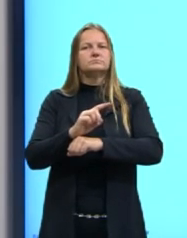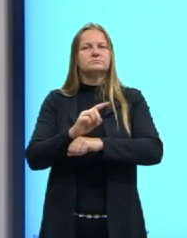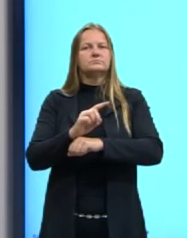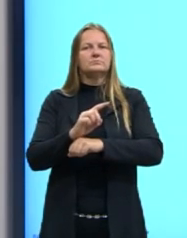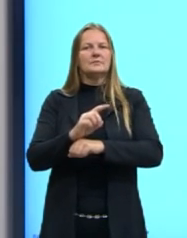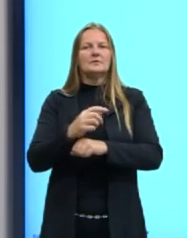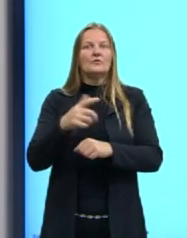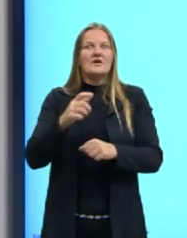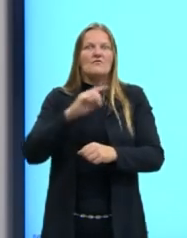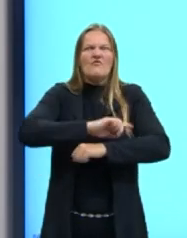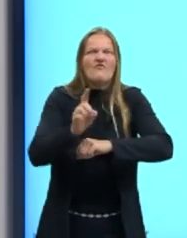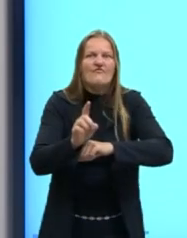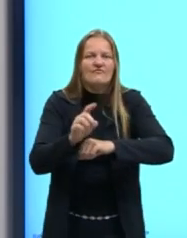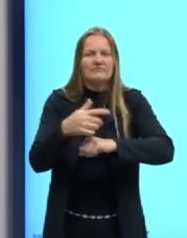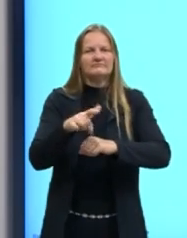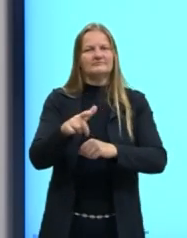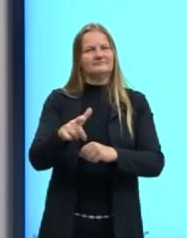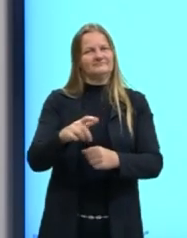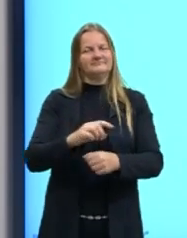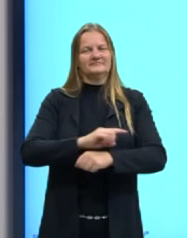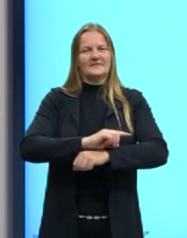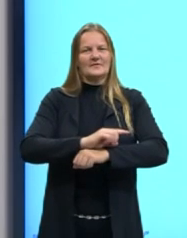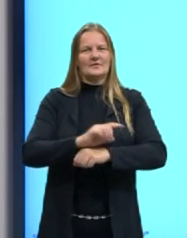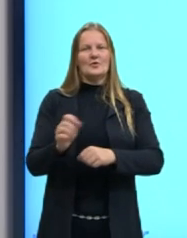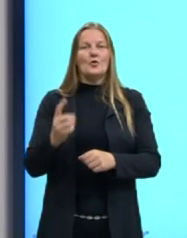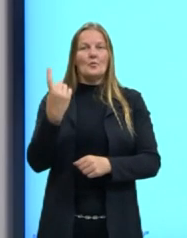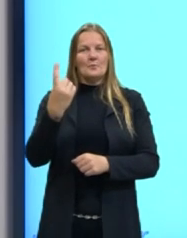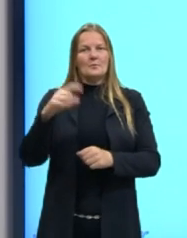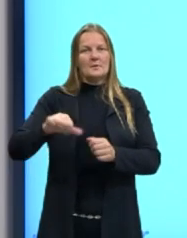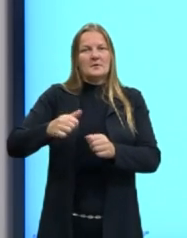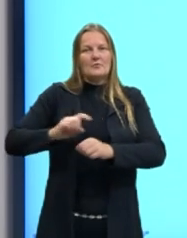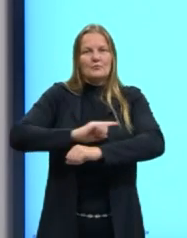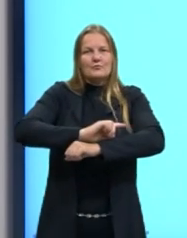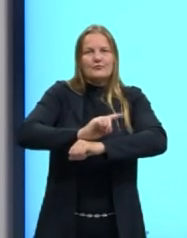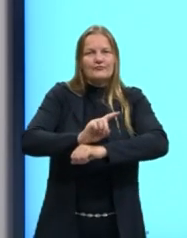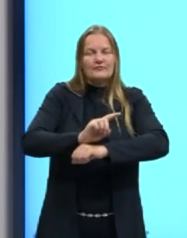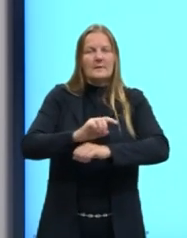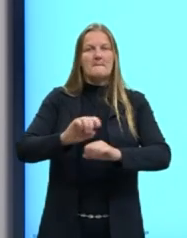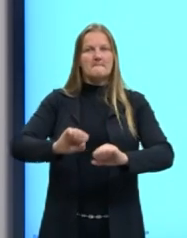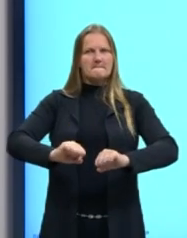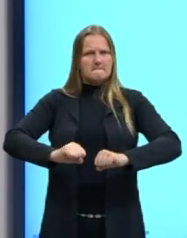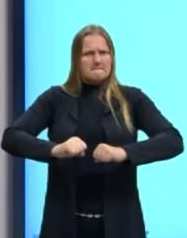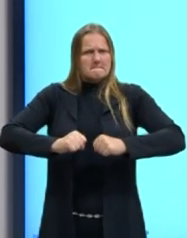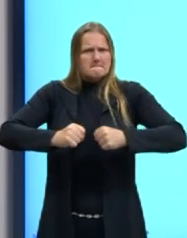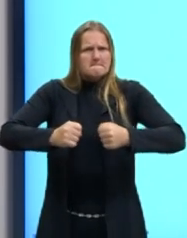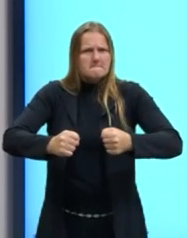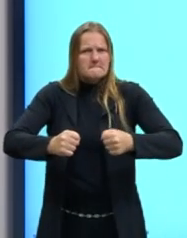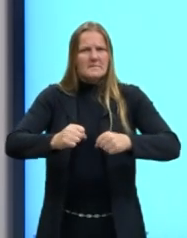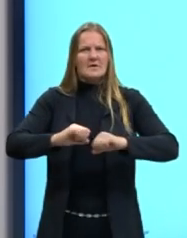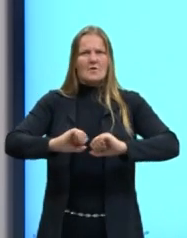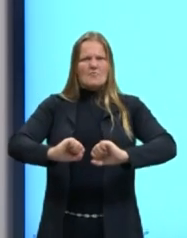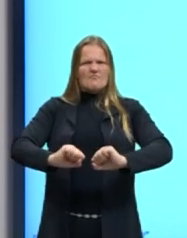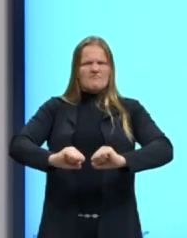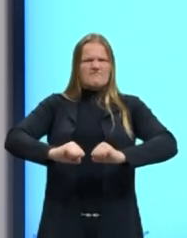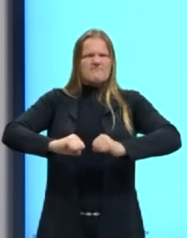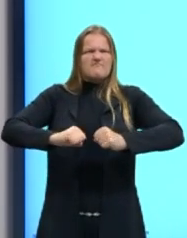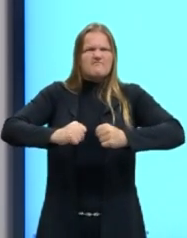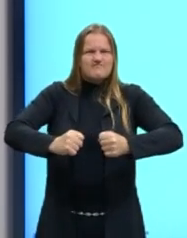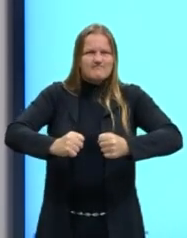velocidade muito alta nessa primeira marcha, mas você tem uma força maior, que é para você conseguir colocar esse carro em movimento.